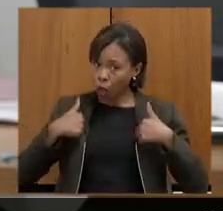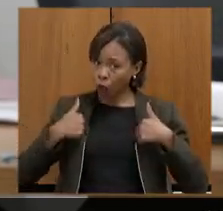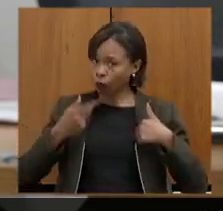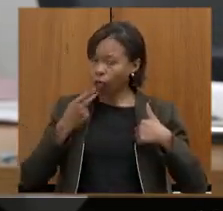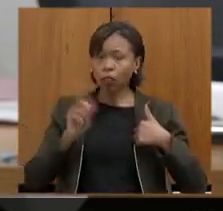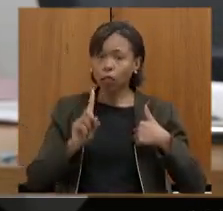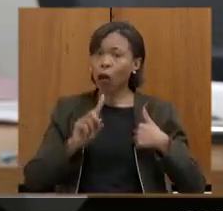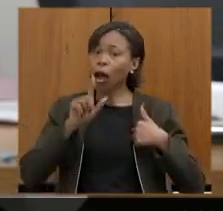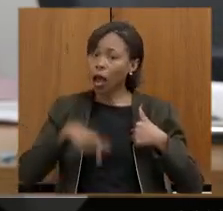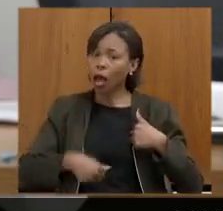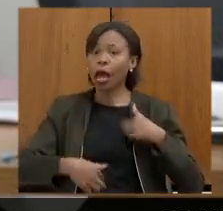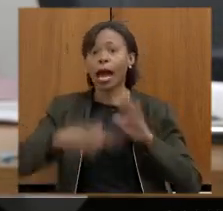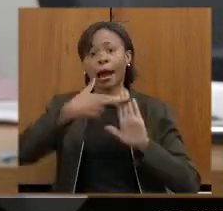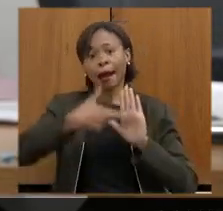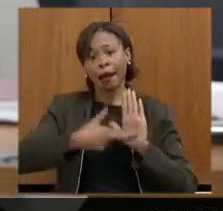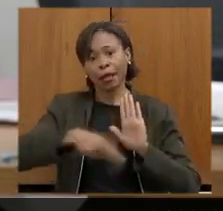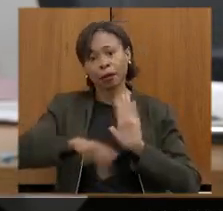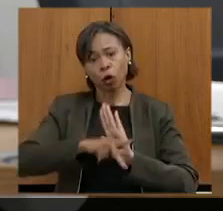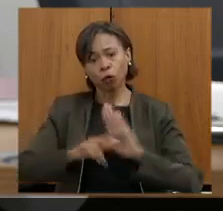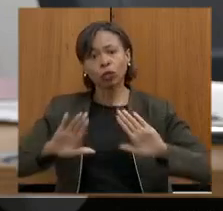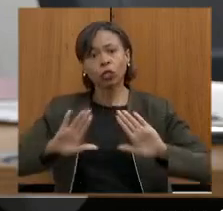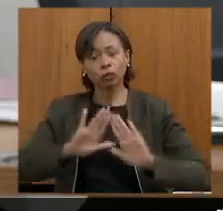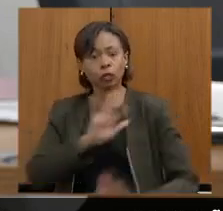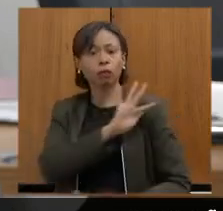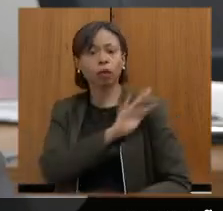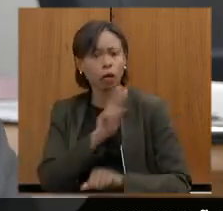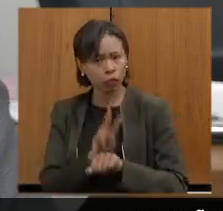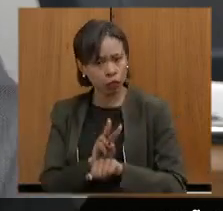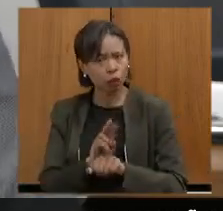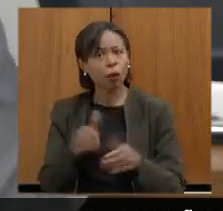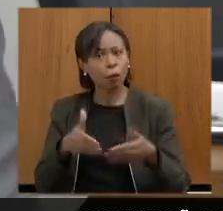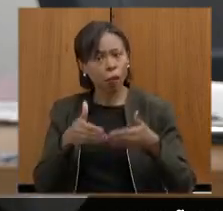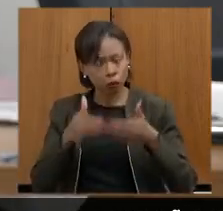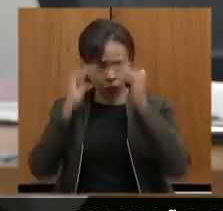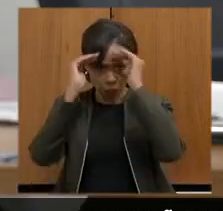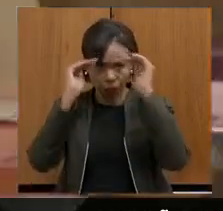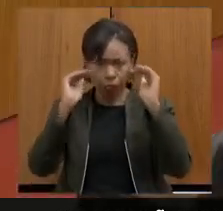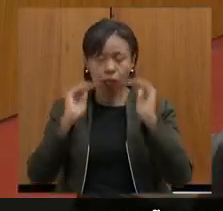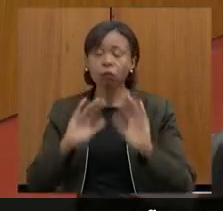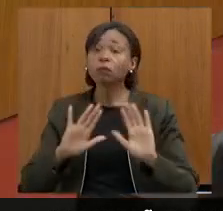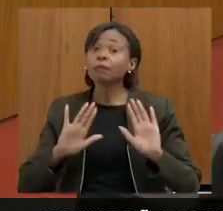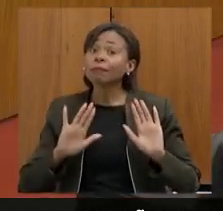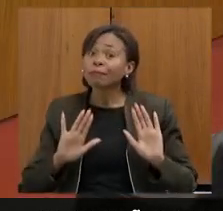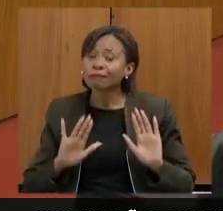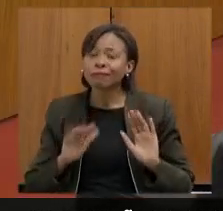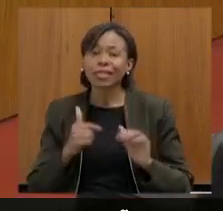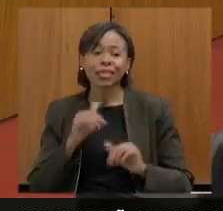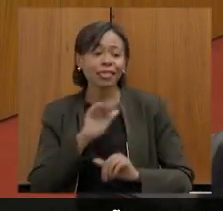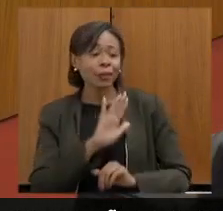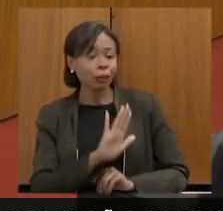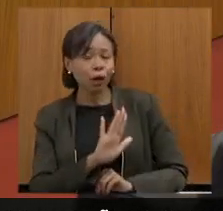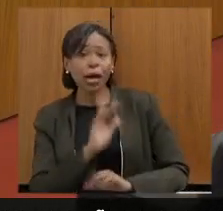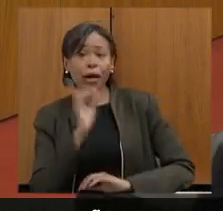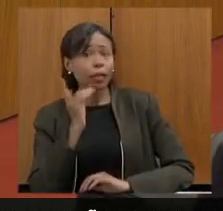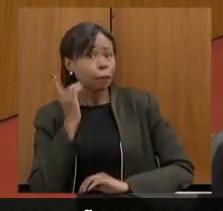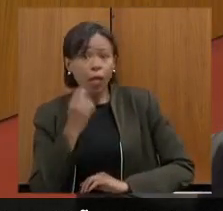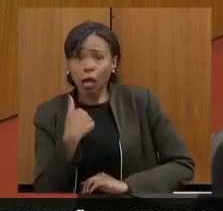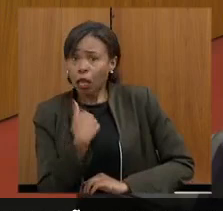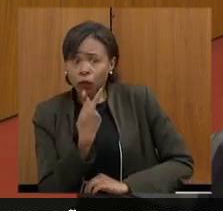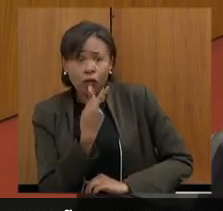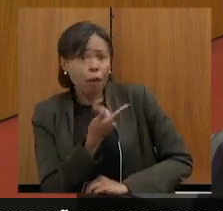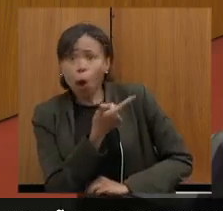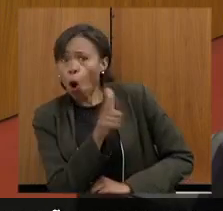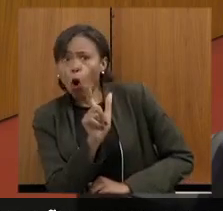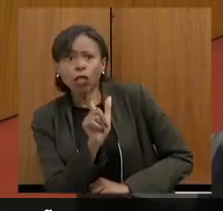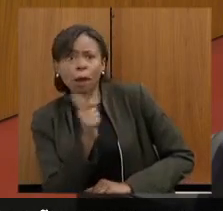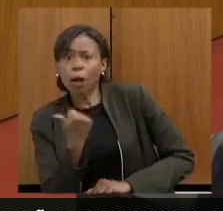relação ao Assembleia Fiscaliza. Então, peço, por favor, que seja respeitado. Mas, deputada, eu não dei palavra para